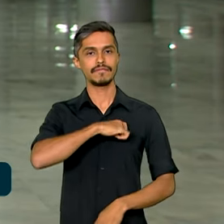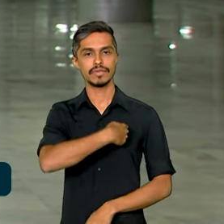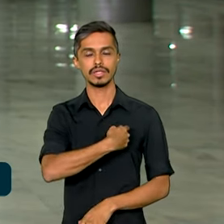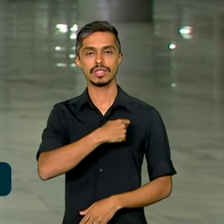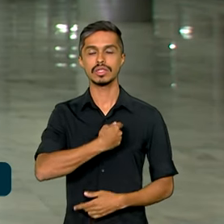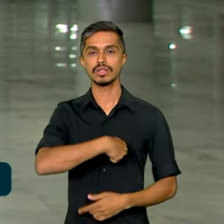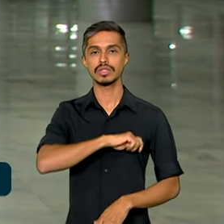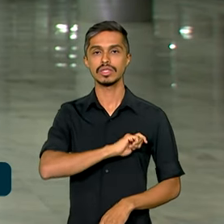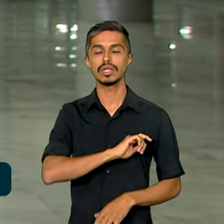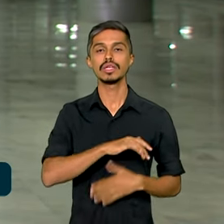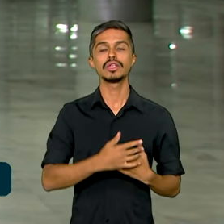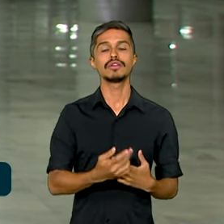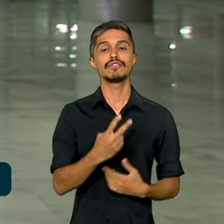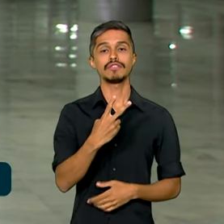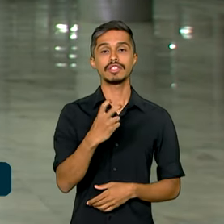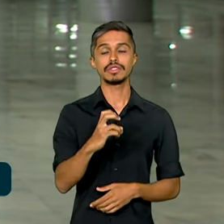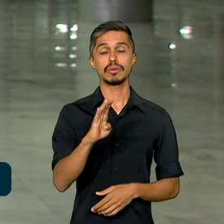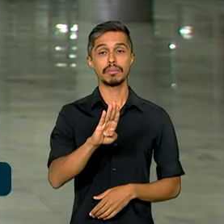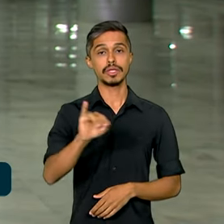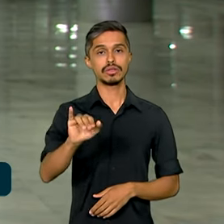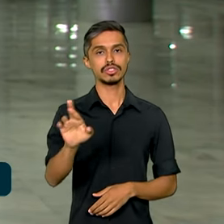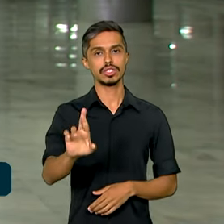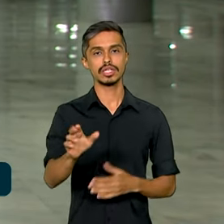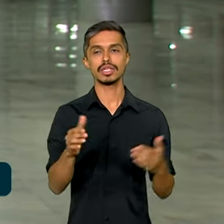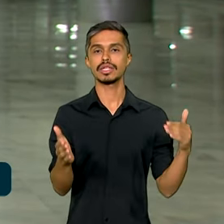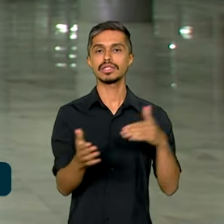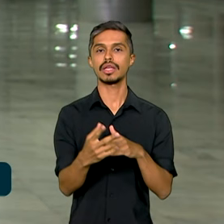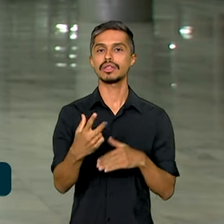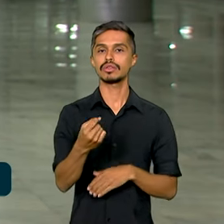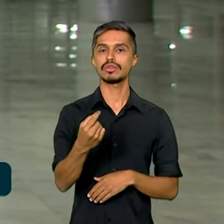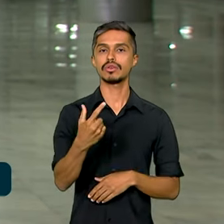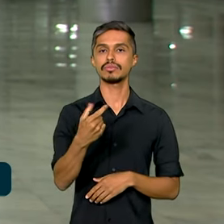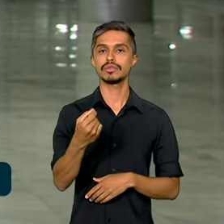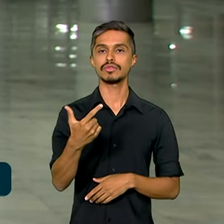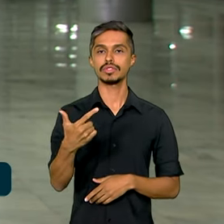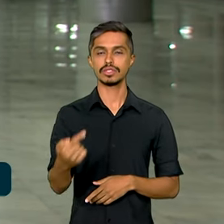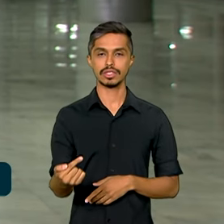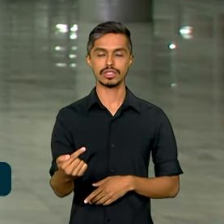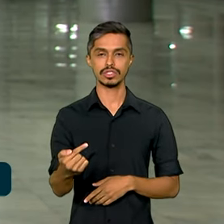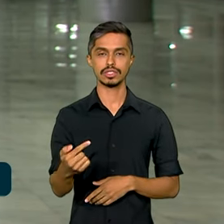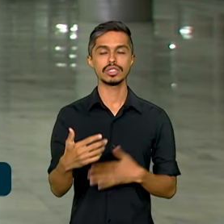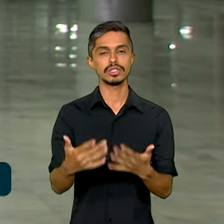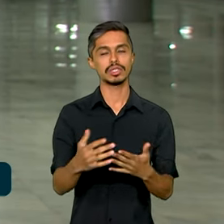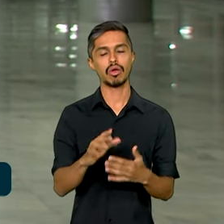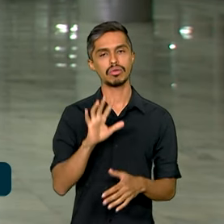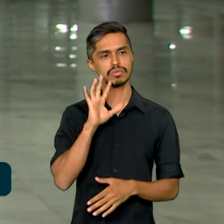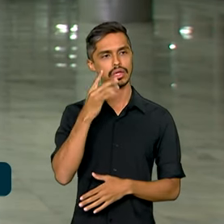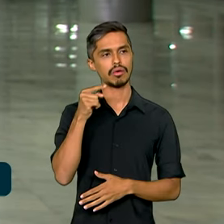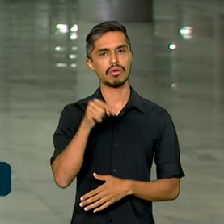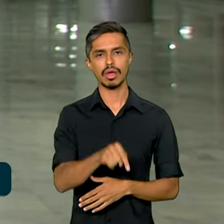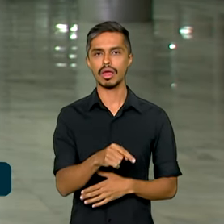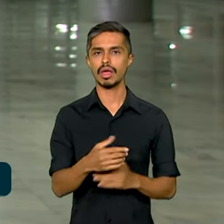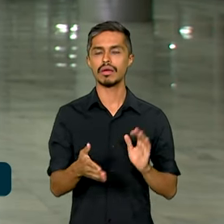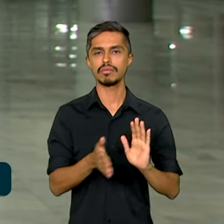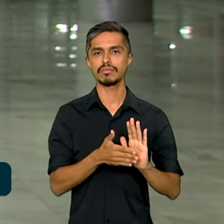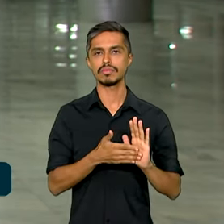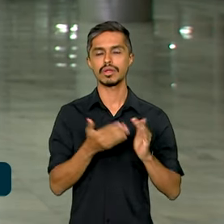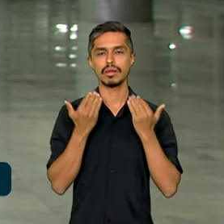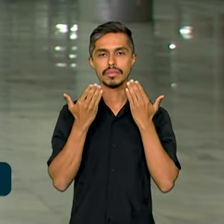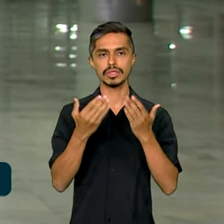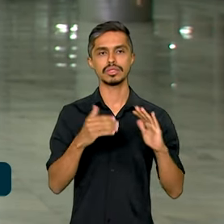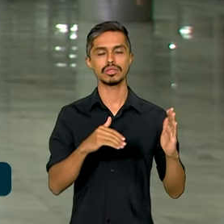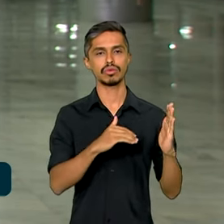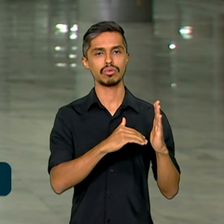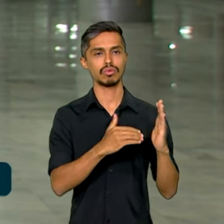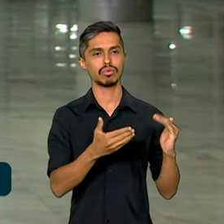25 bilhões até 2027. Para a equipe econômica, a solução está na medida apresentada ao Congresso.